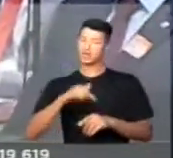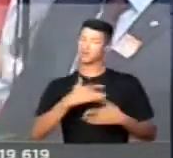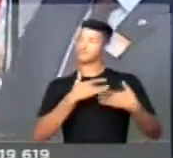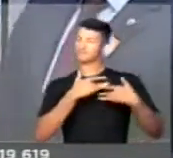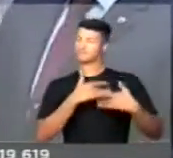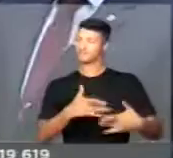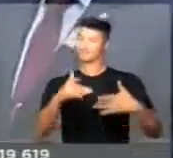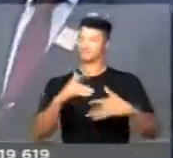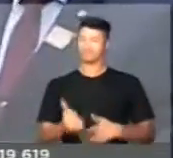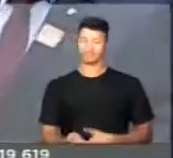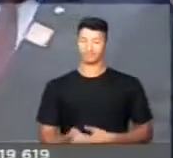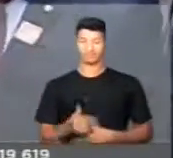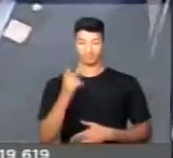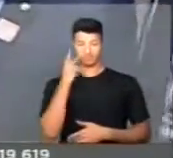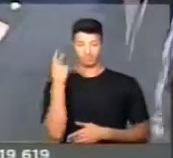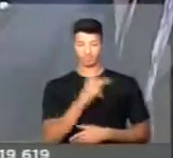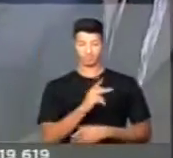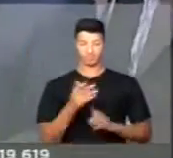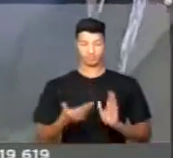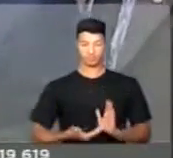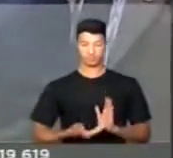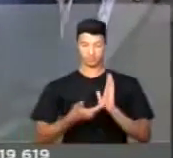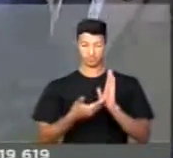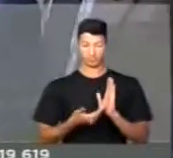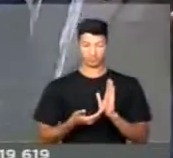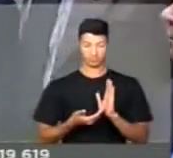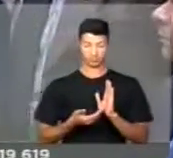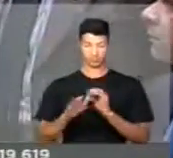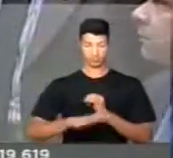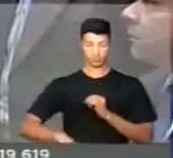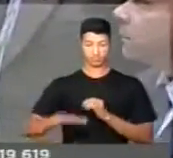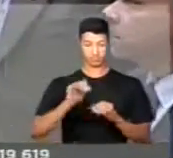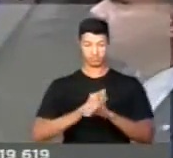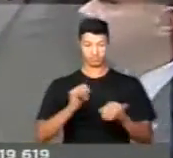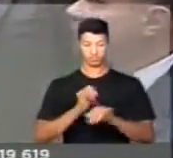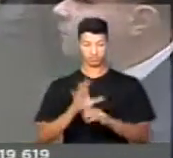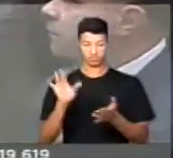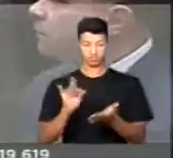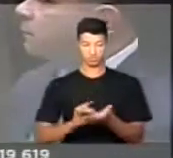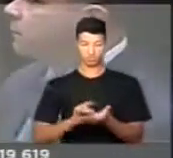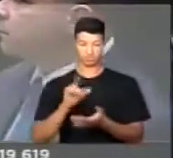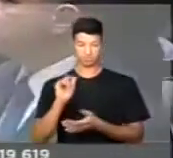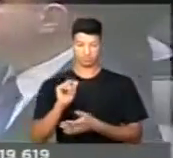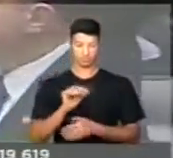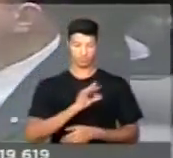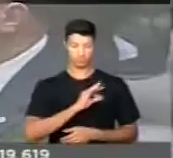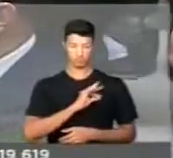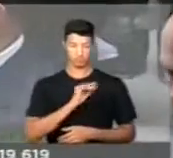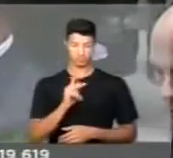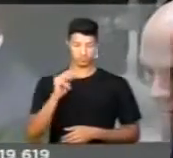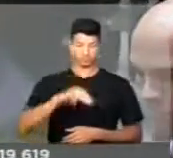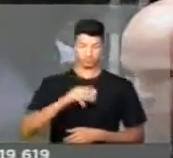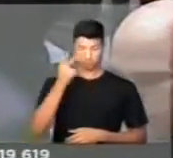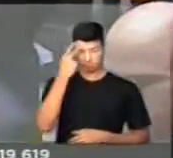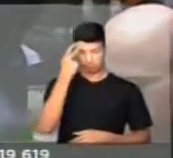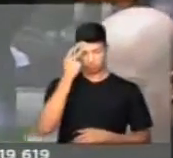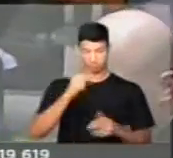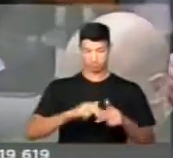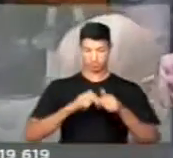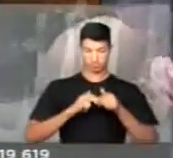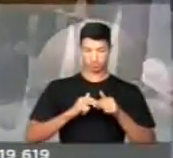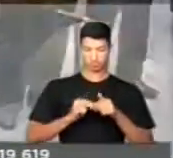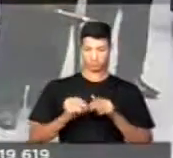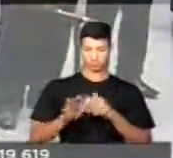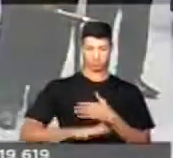satisfação para essa casa e dizer exatamente que a Polícia Militar de São Paulo, através do seu